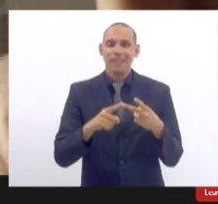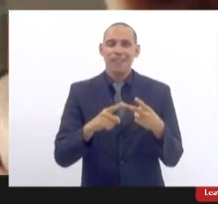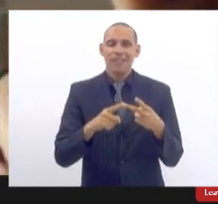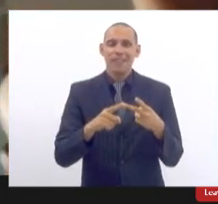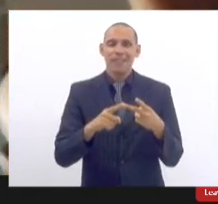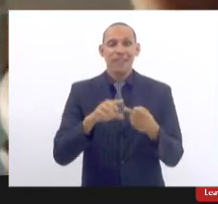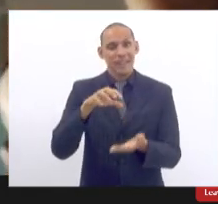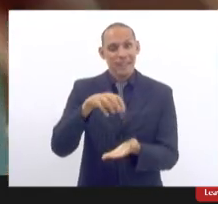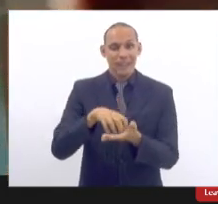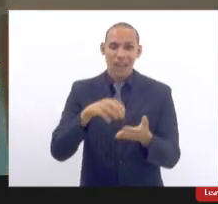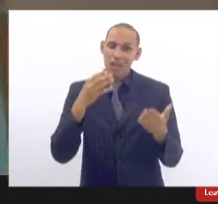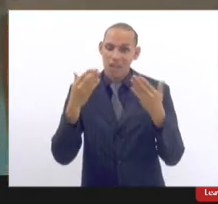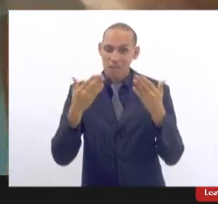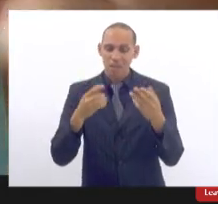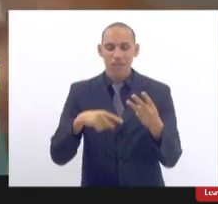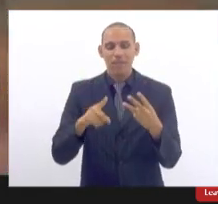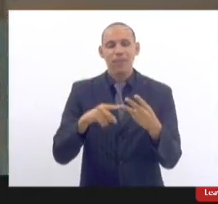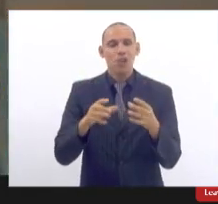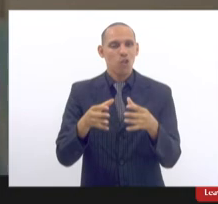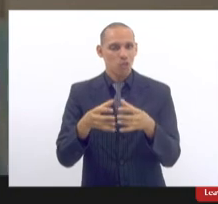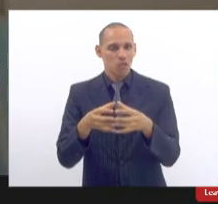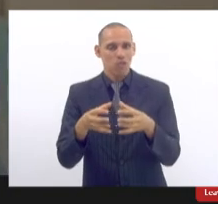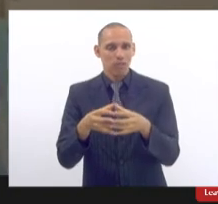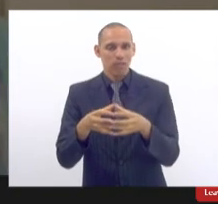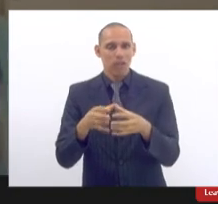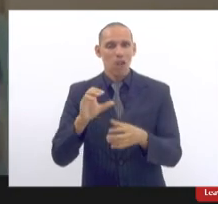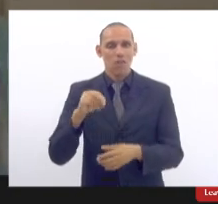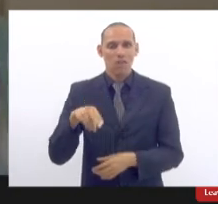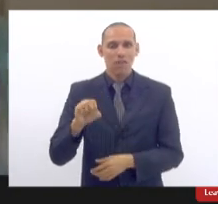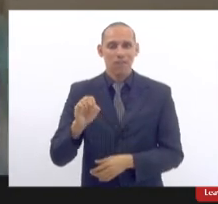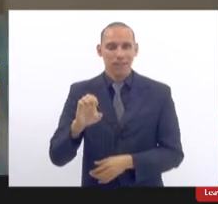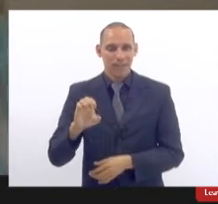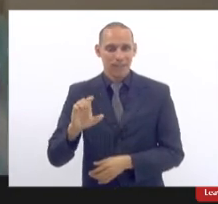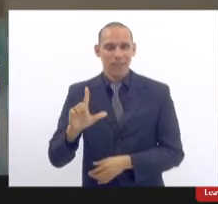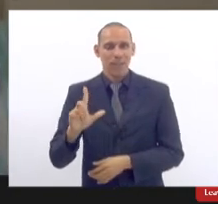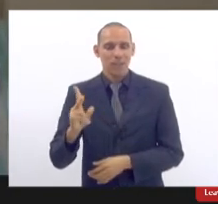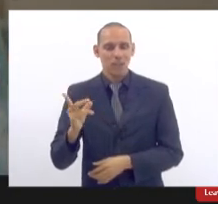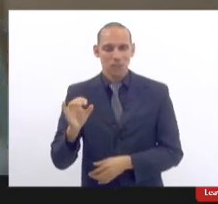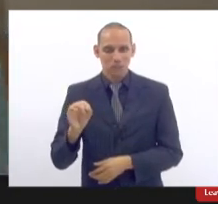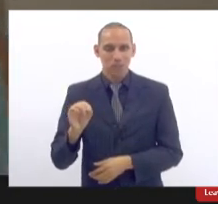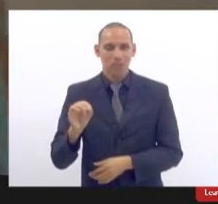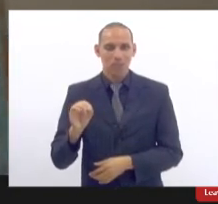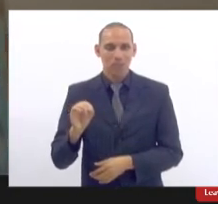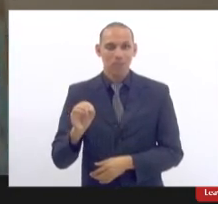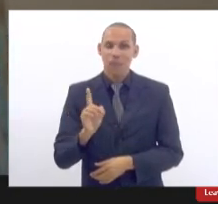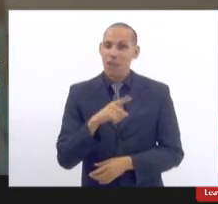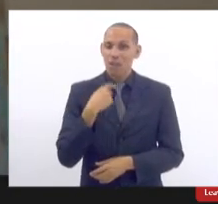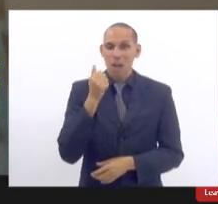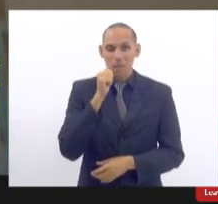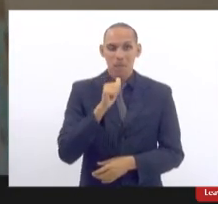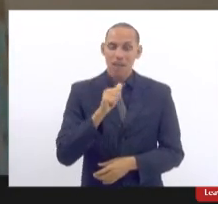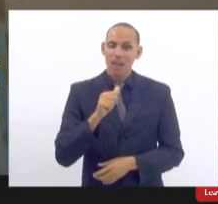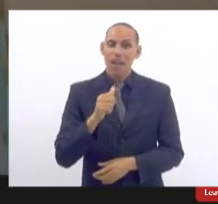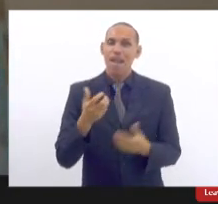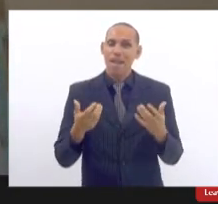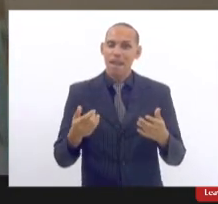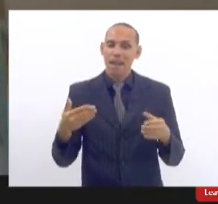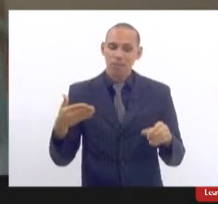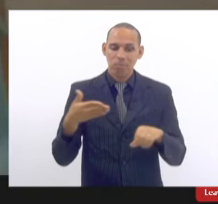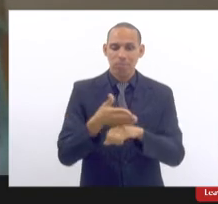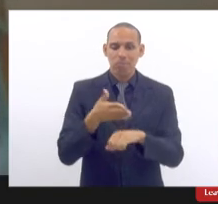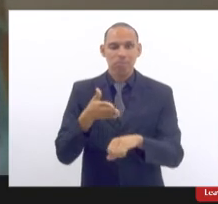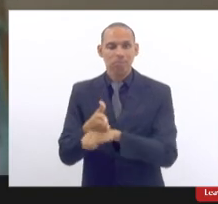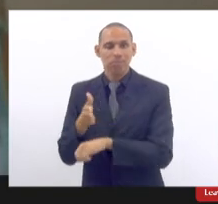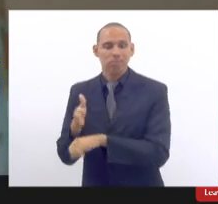centro de atendimento à mulher e o conselho a gente se coloca caso alguma mulher da região queira nos encontrar a gente